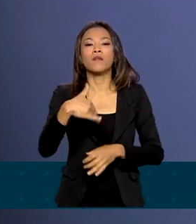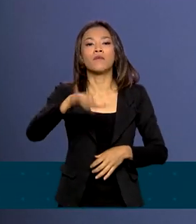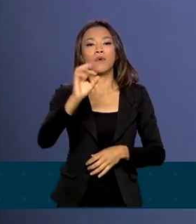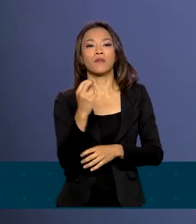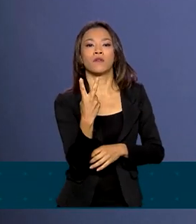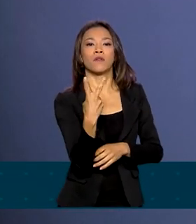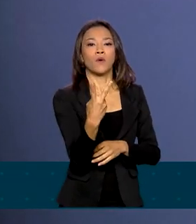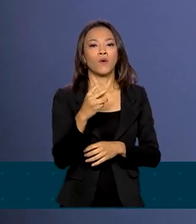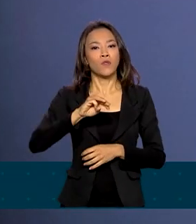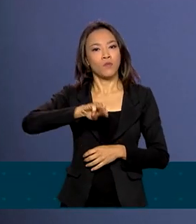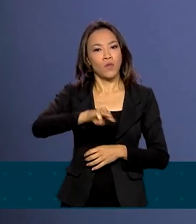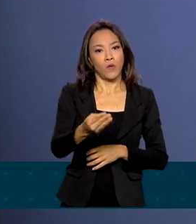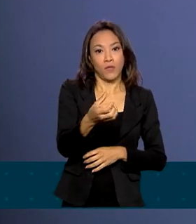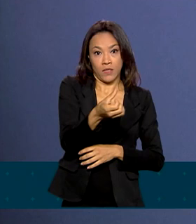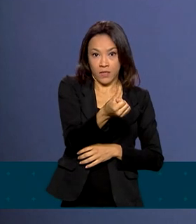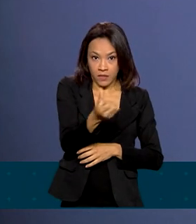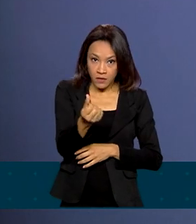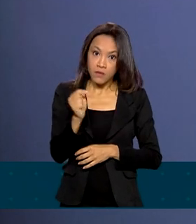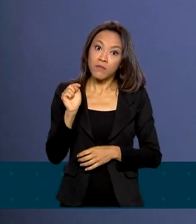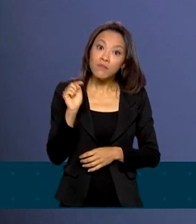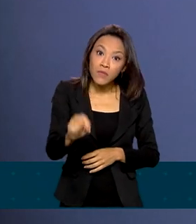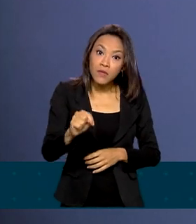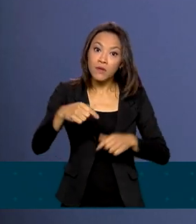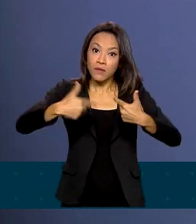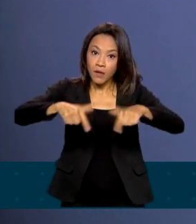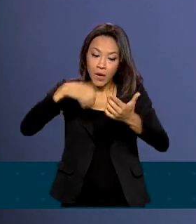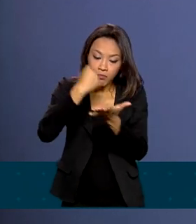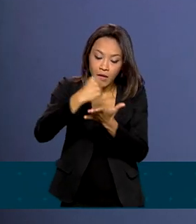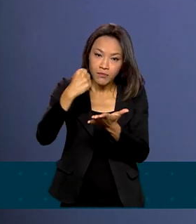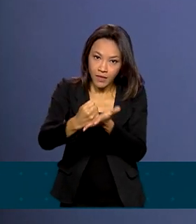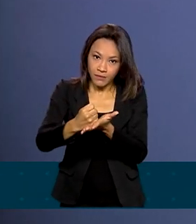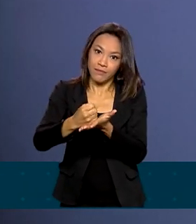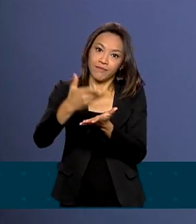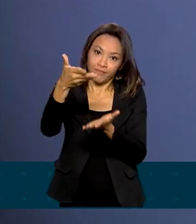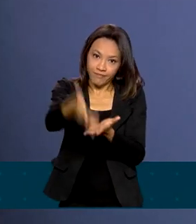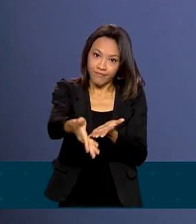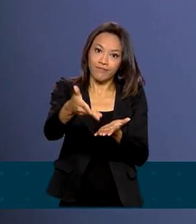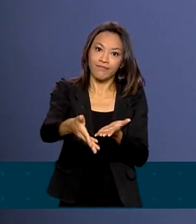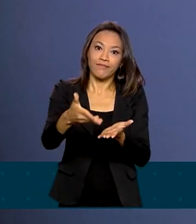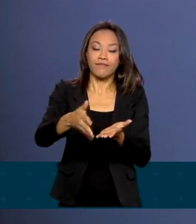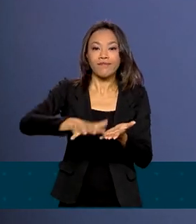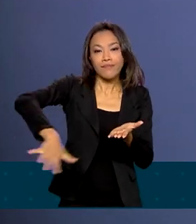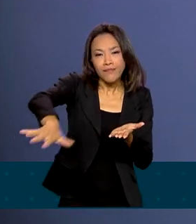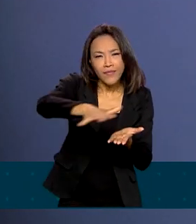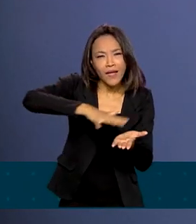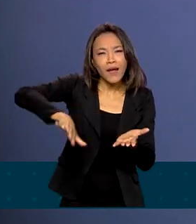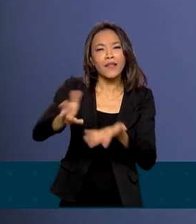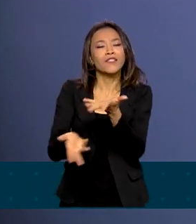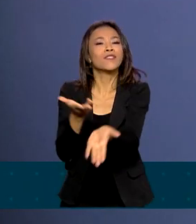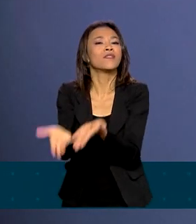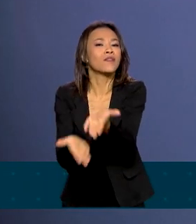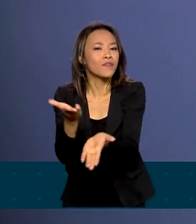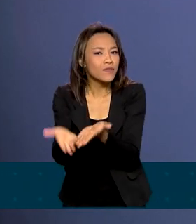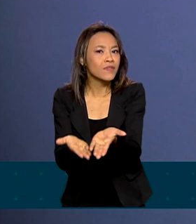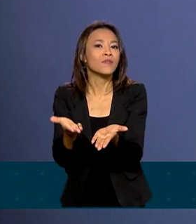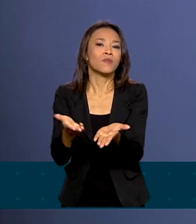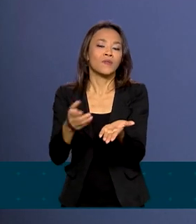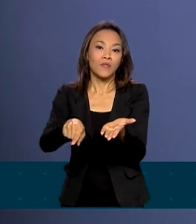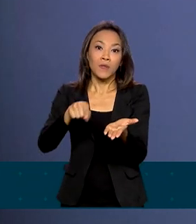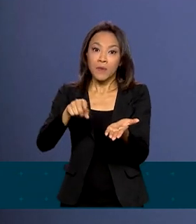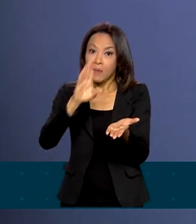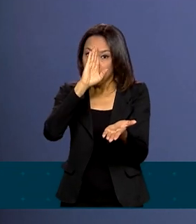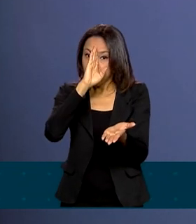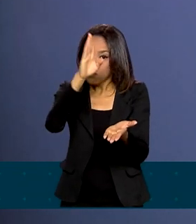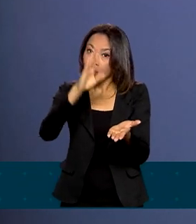milhões e 600 mil empregos formais no país, a maior parte deles no setor de serviços, com destaque para a